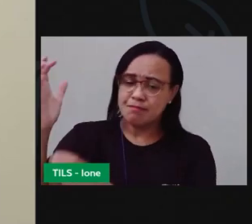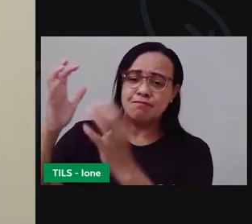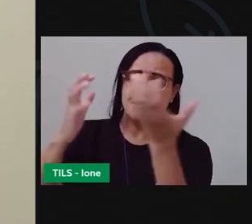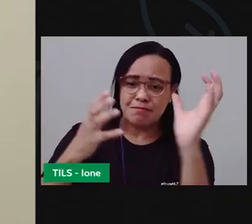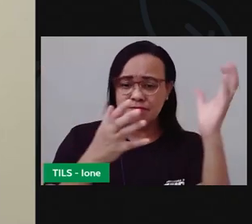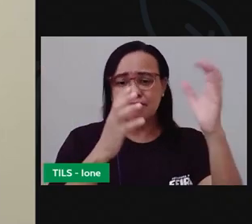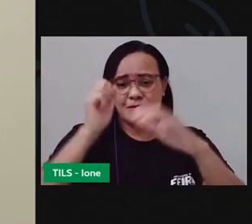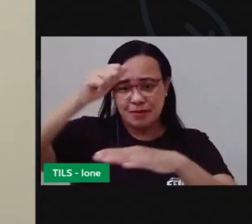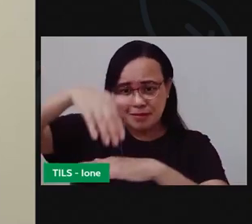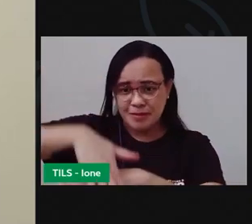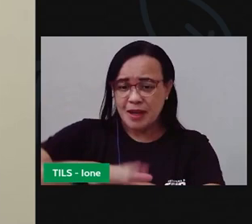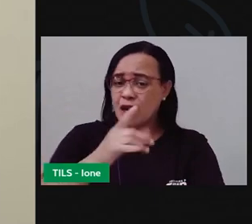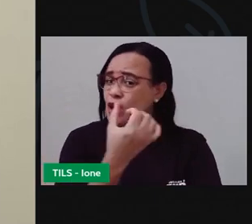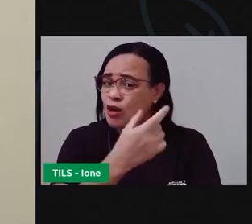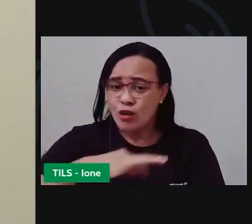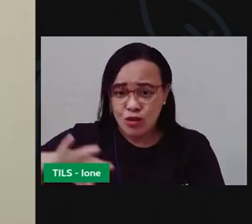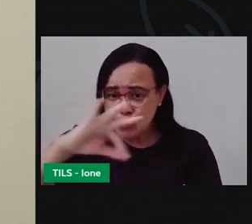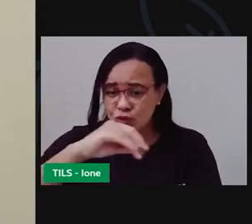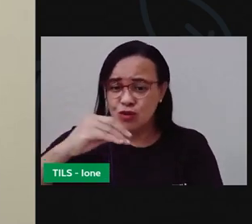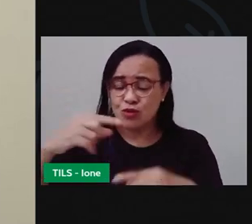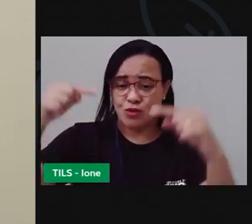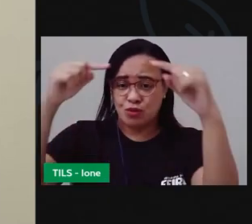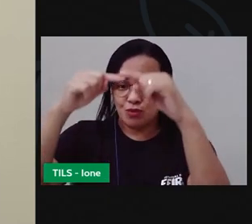vidas, faz parte das nossas vidas.